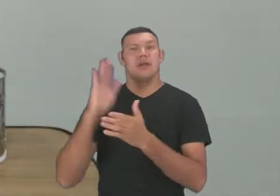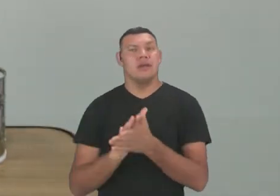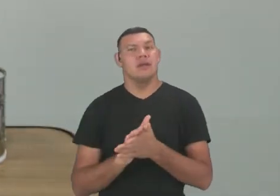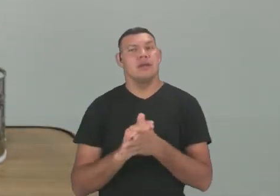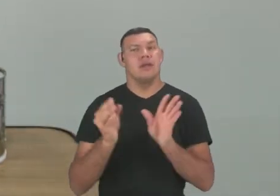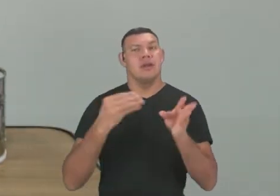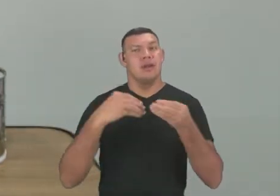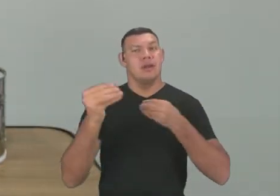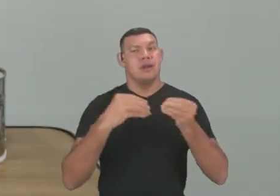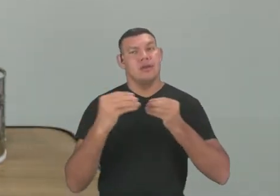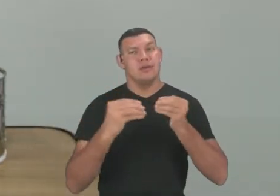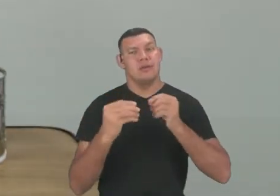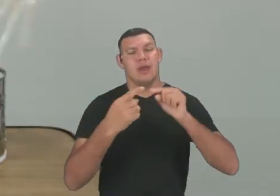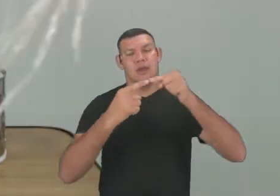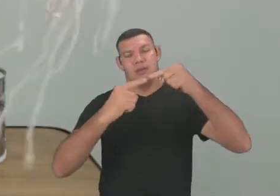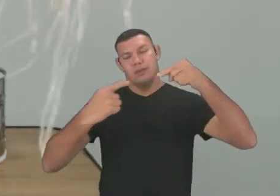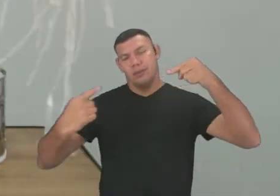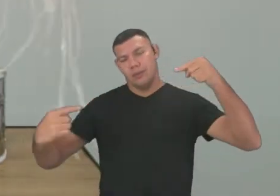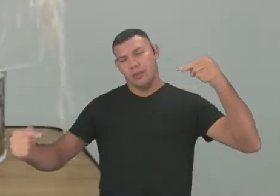rabiola.